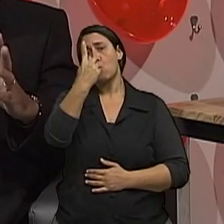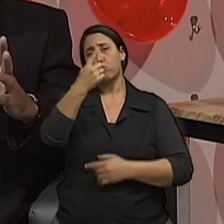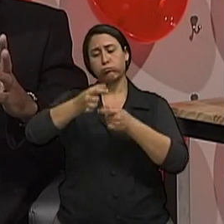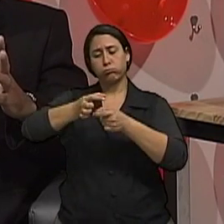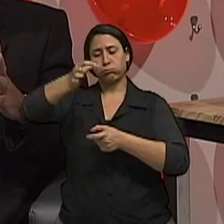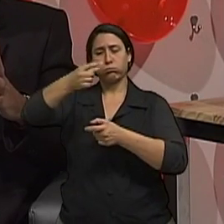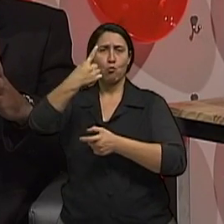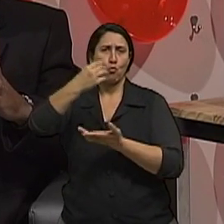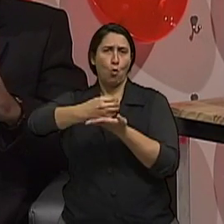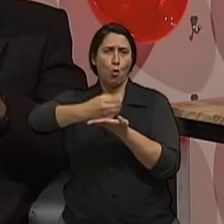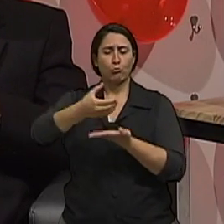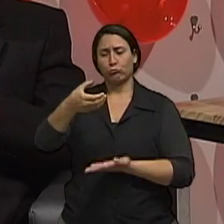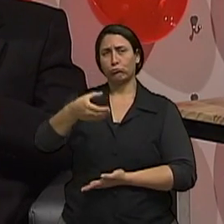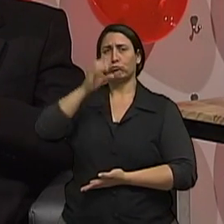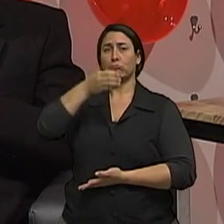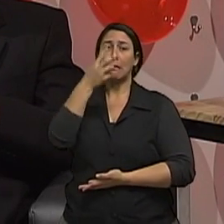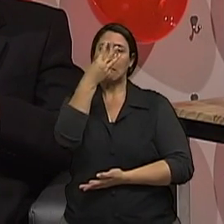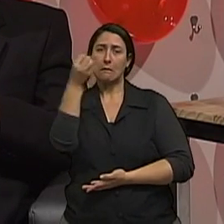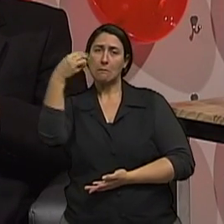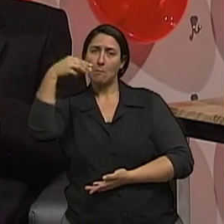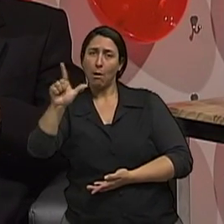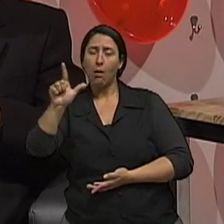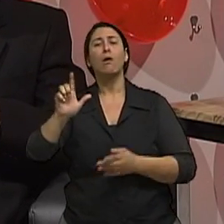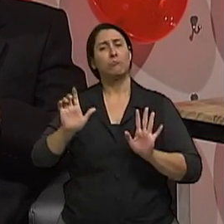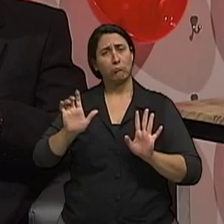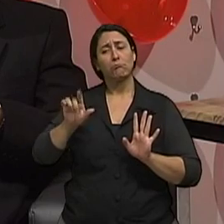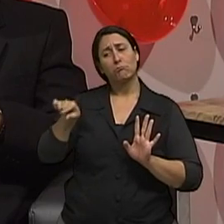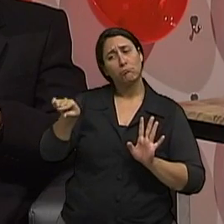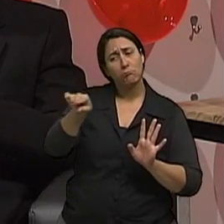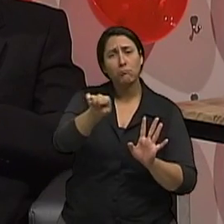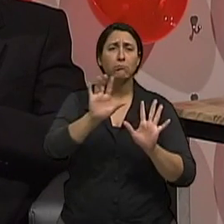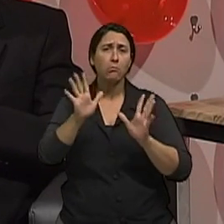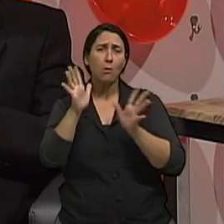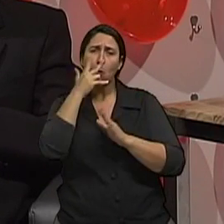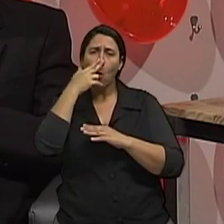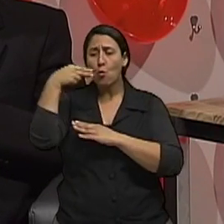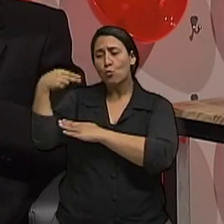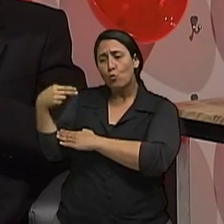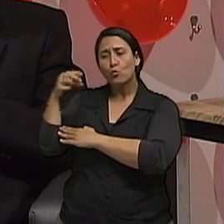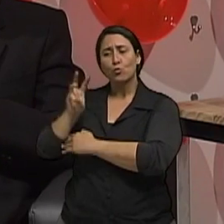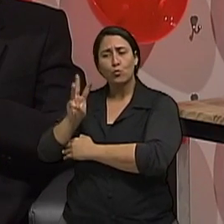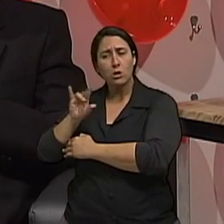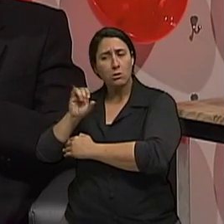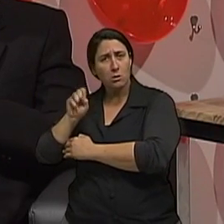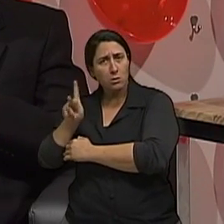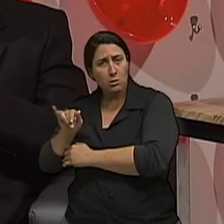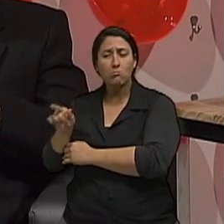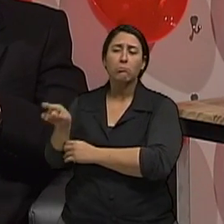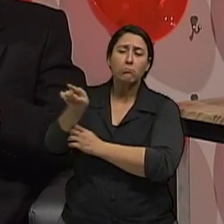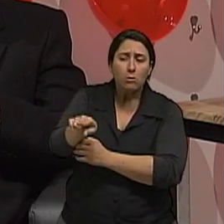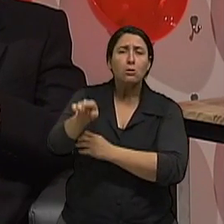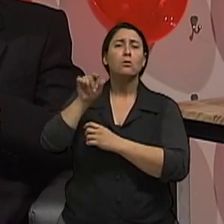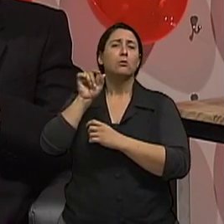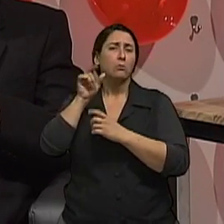de 300 ml. Então, todos eles contêm aproximadamente a mesma dose de álcool, né? Em diferentes concentrações. A